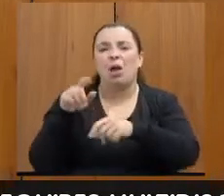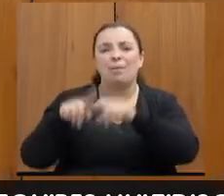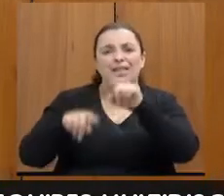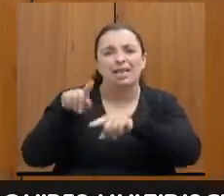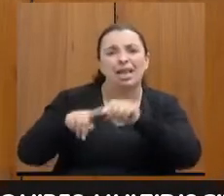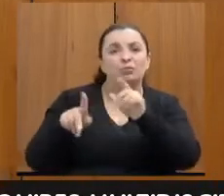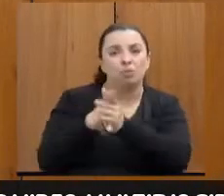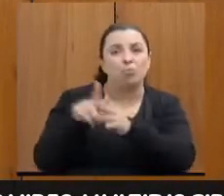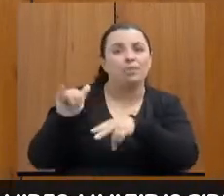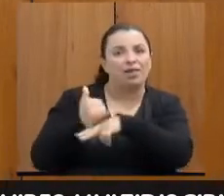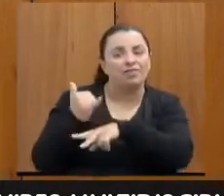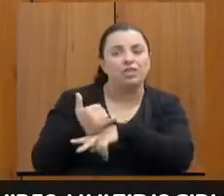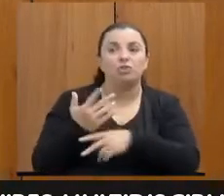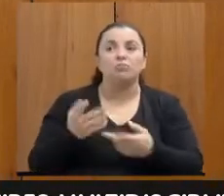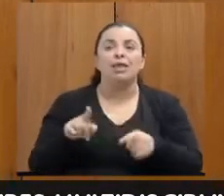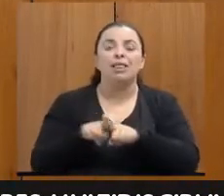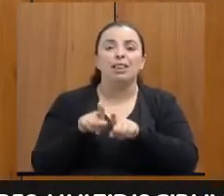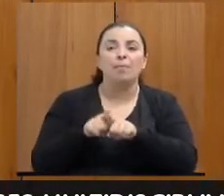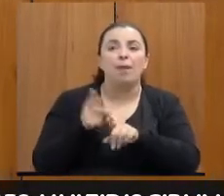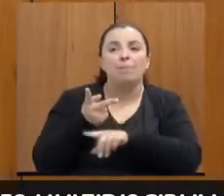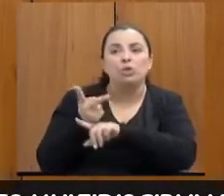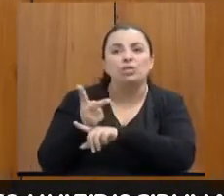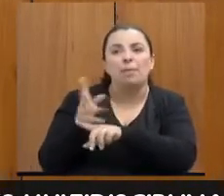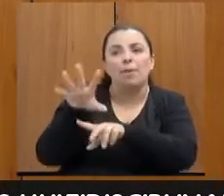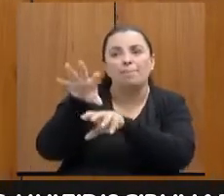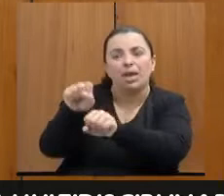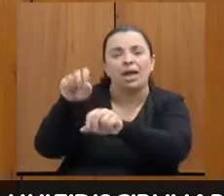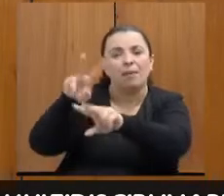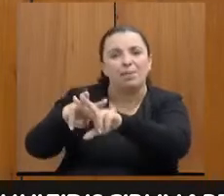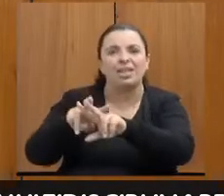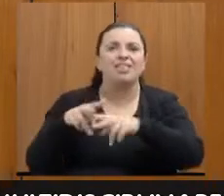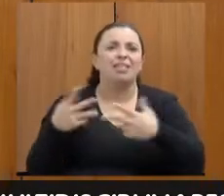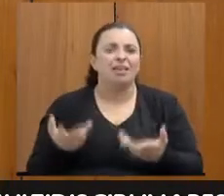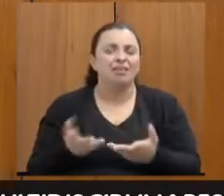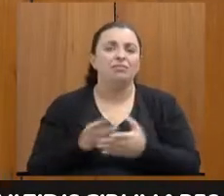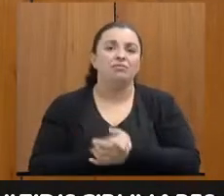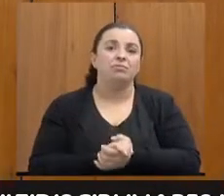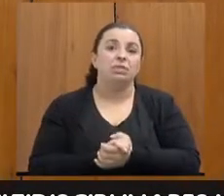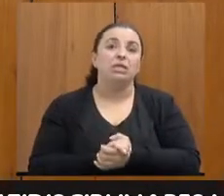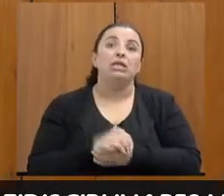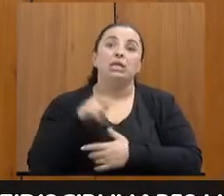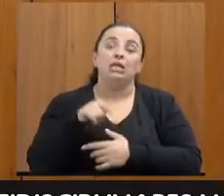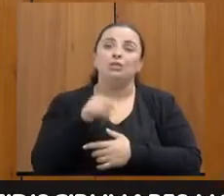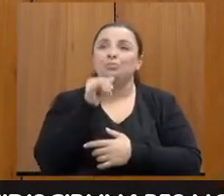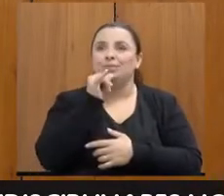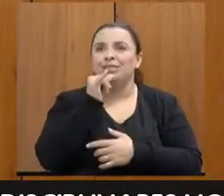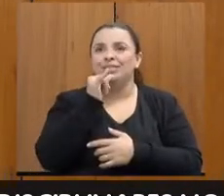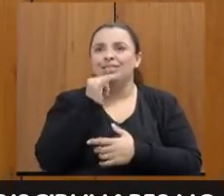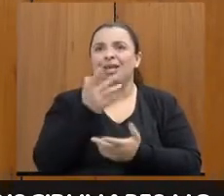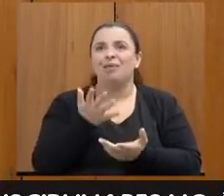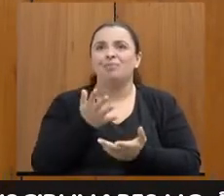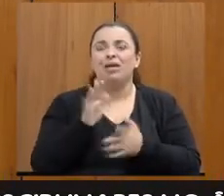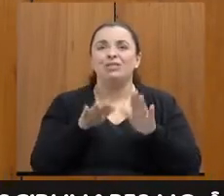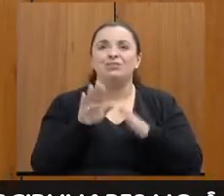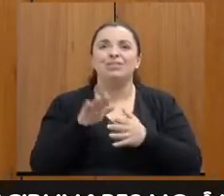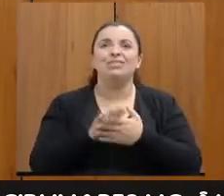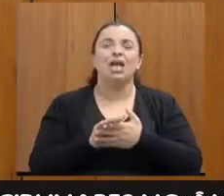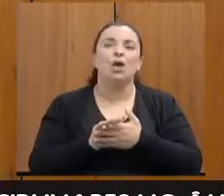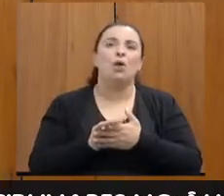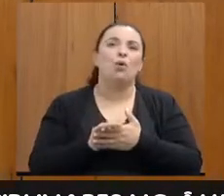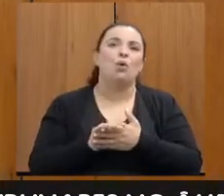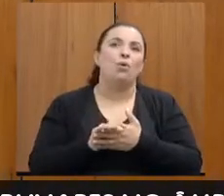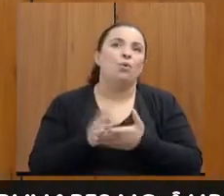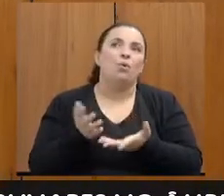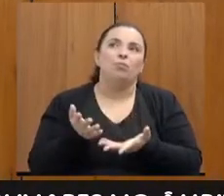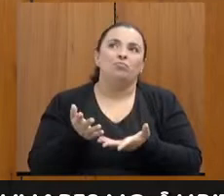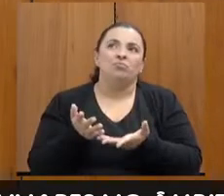Busca e apreensão. Com certeza. Isso faz parte, inclusive, do machismo estrutural mesmo, achar que mulher é fraca e é fácil ir para cima